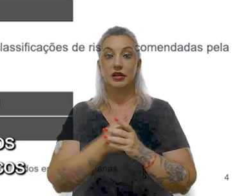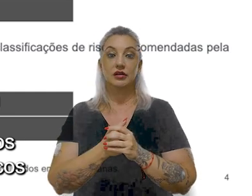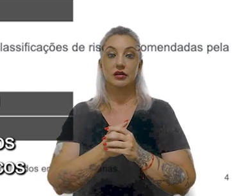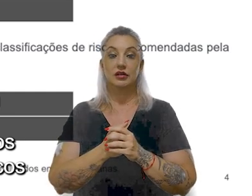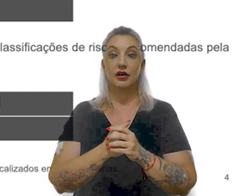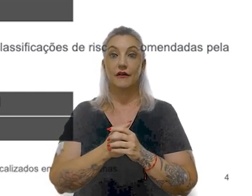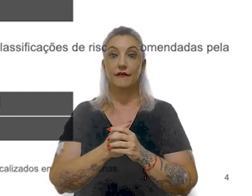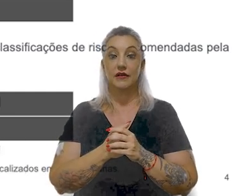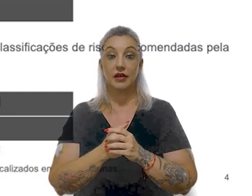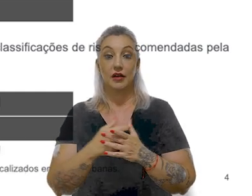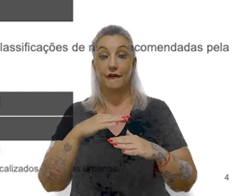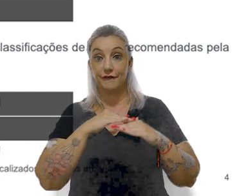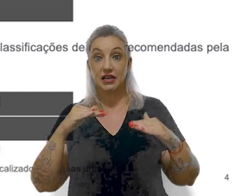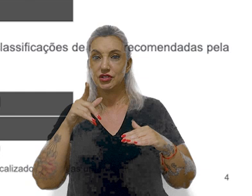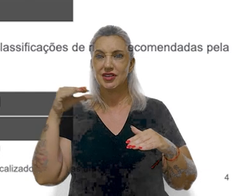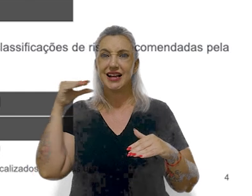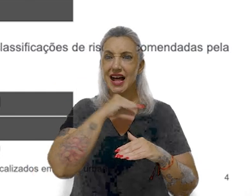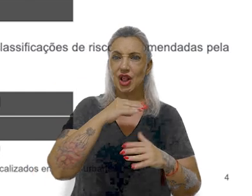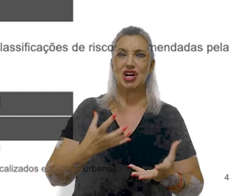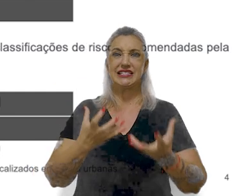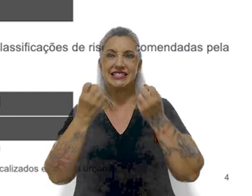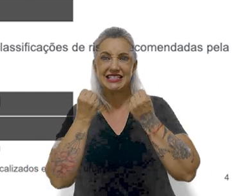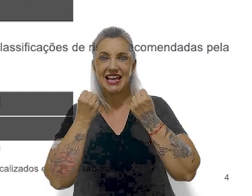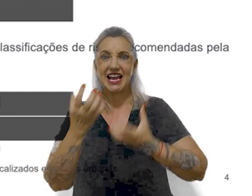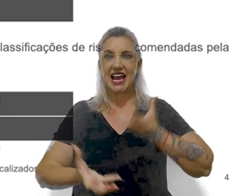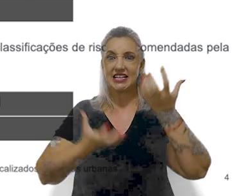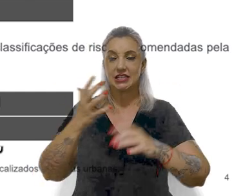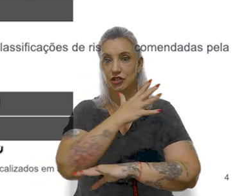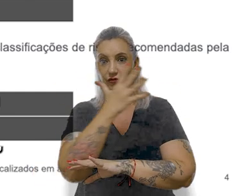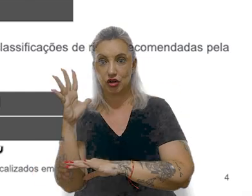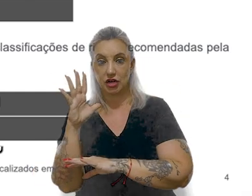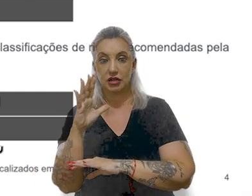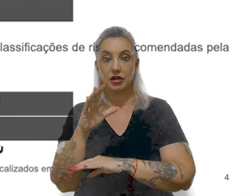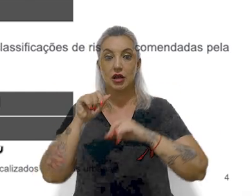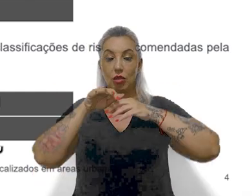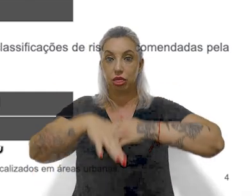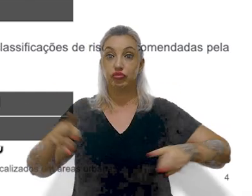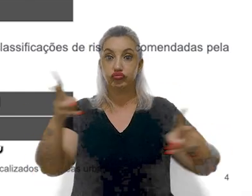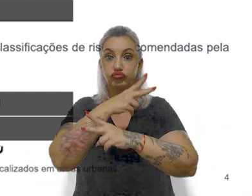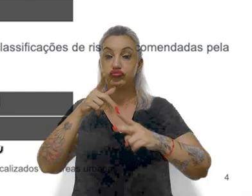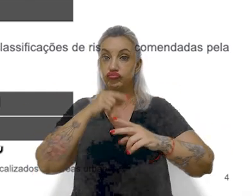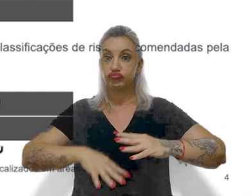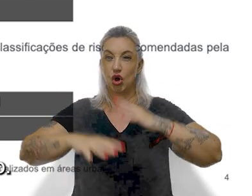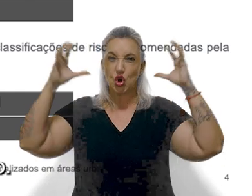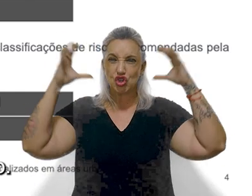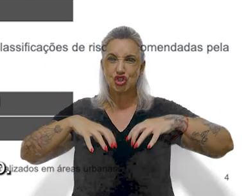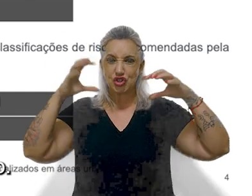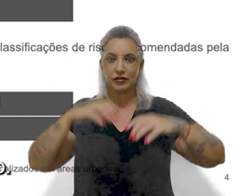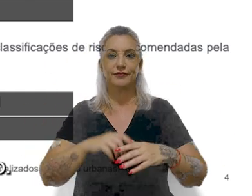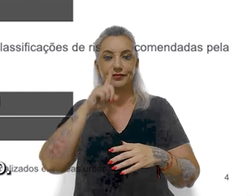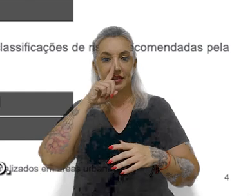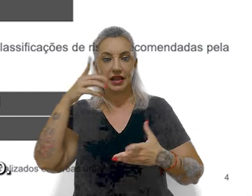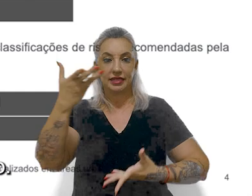são os riscos físicos. Ondas de calor, seca meteorológica, incêndios florestais, deslizamentos, ventos, inundações e tempestades. E os